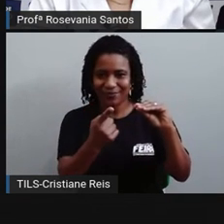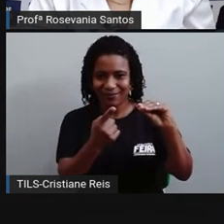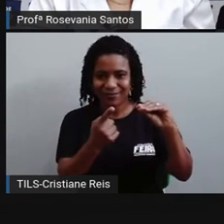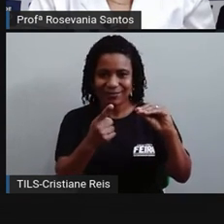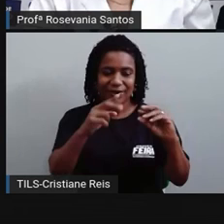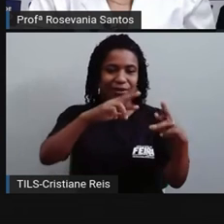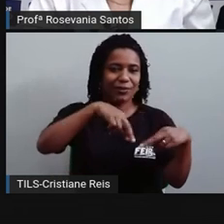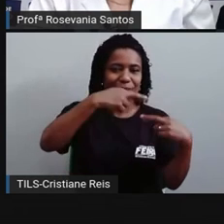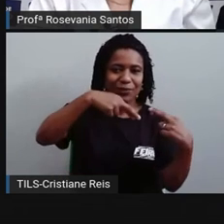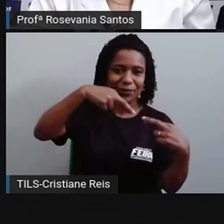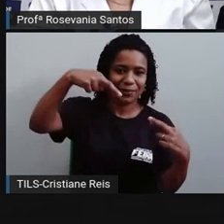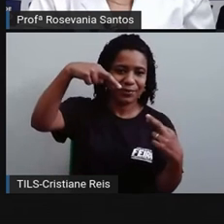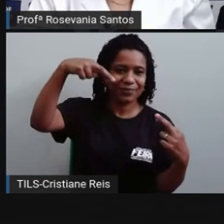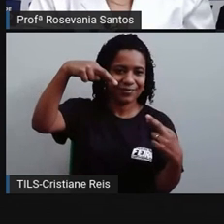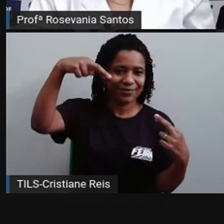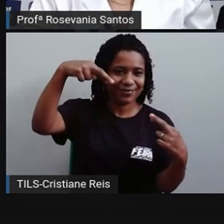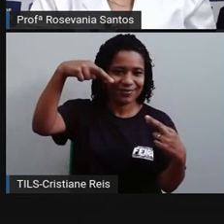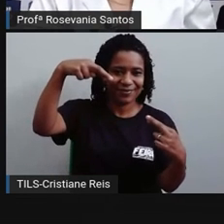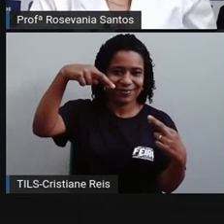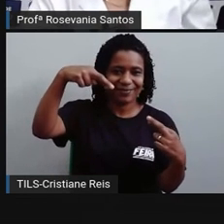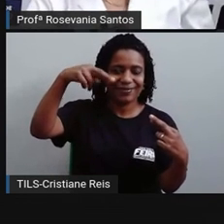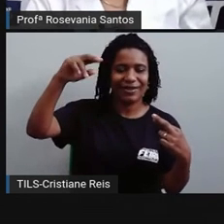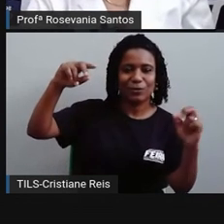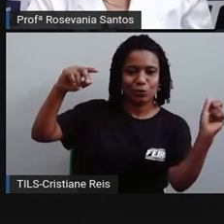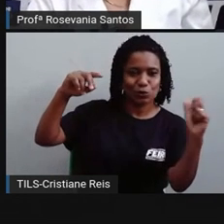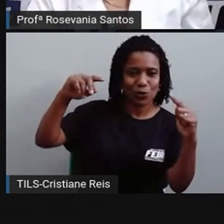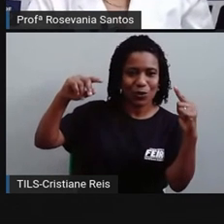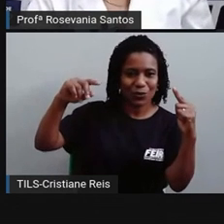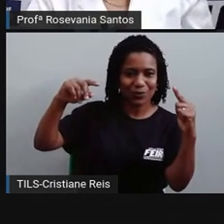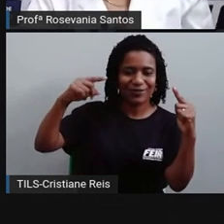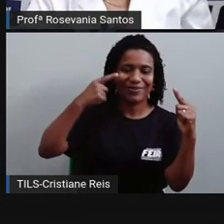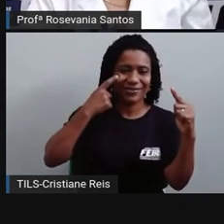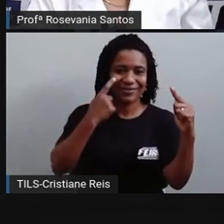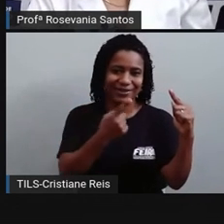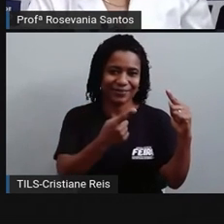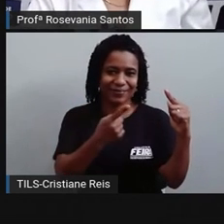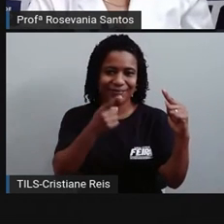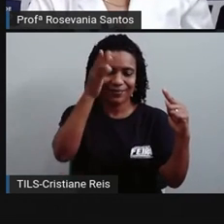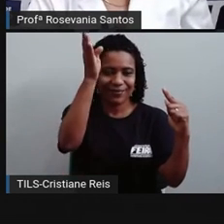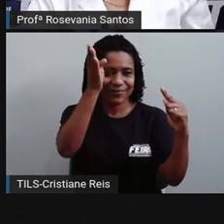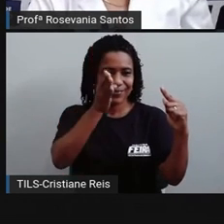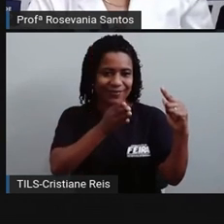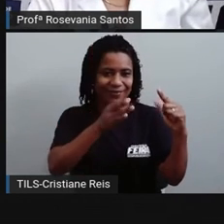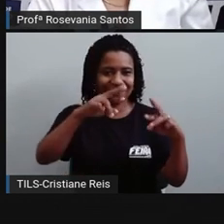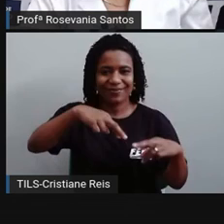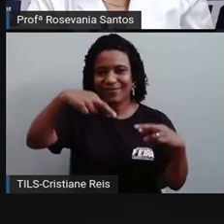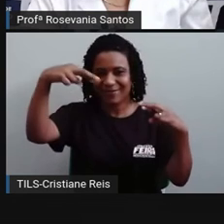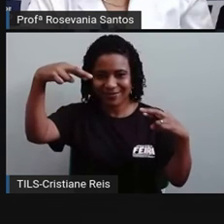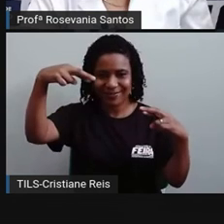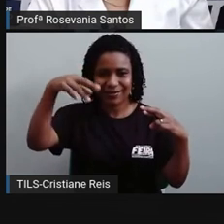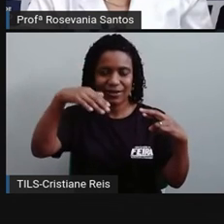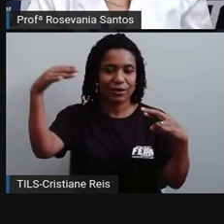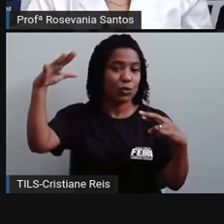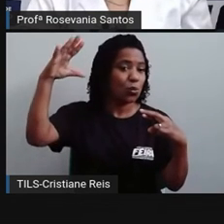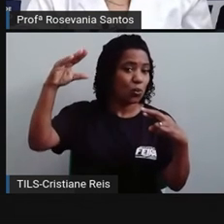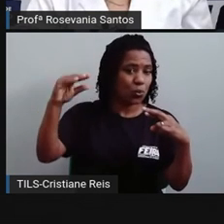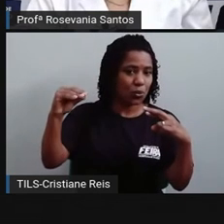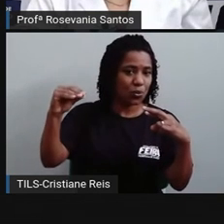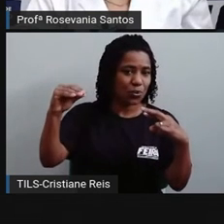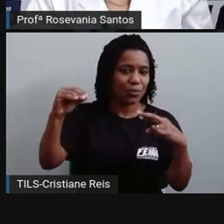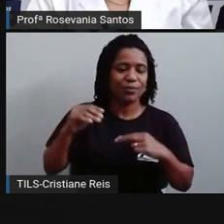eixo da terra como está voltado para o lado do sol. Olha aqui o eixo, a outra parte do eixo está mais afastado, né?